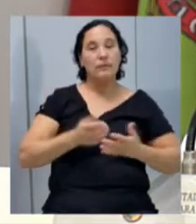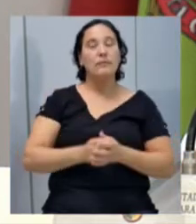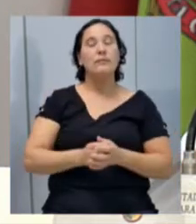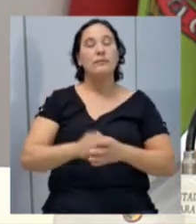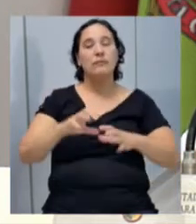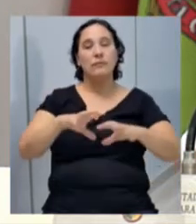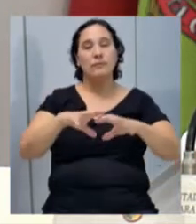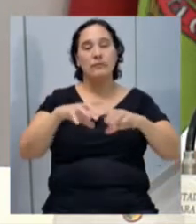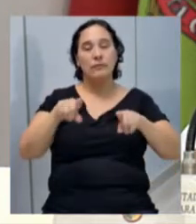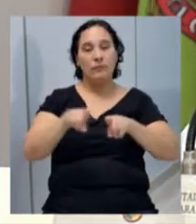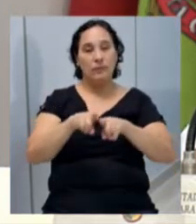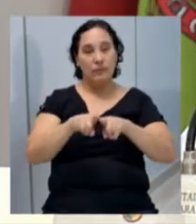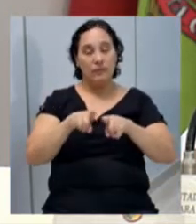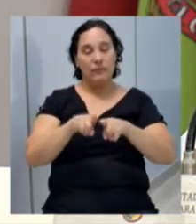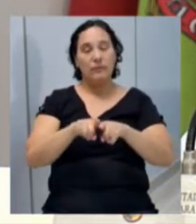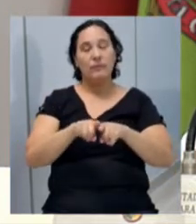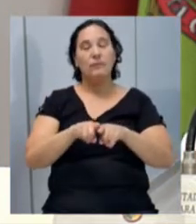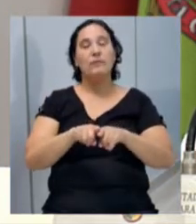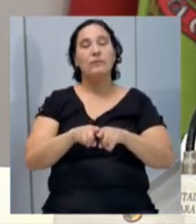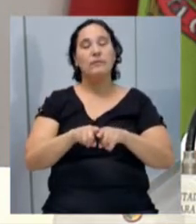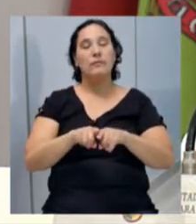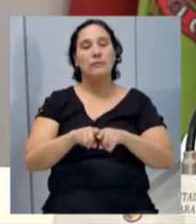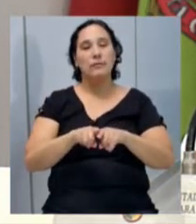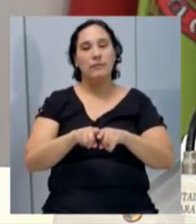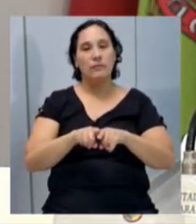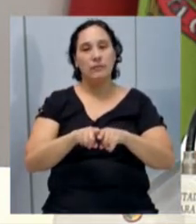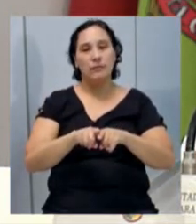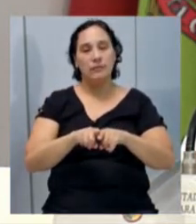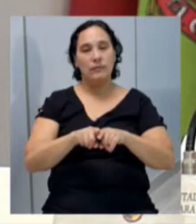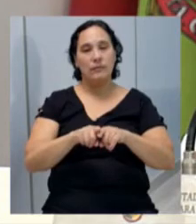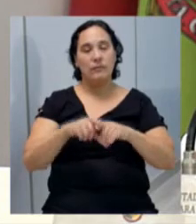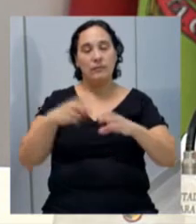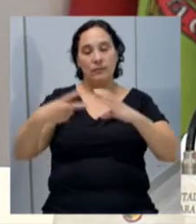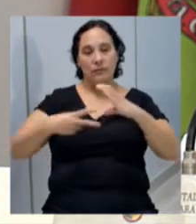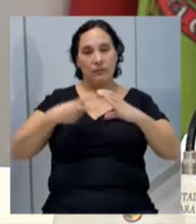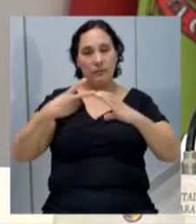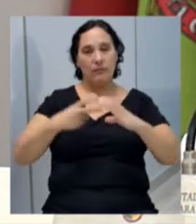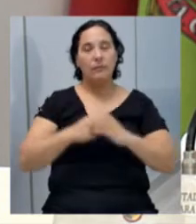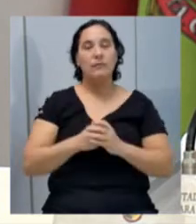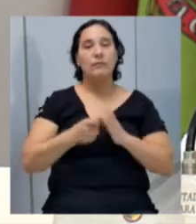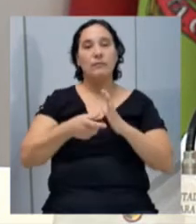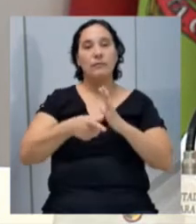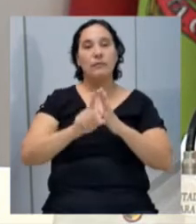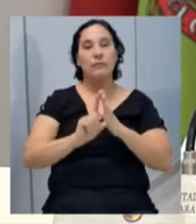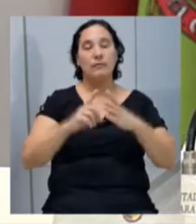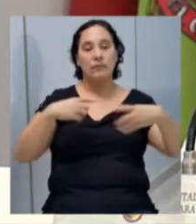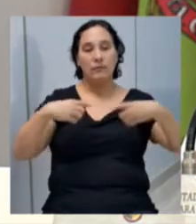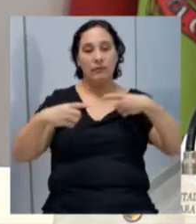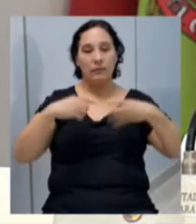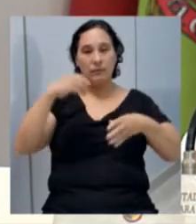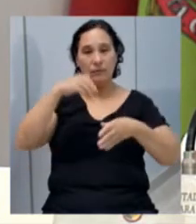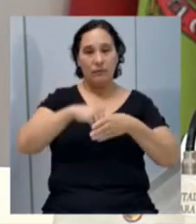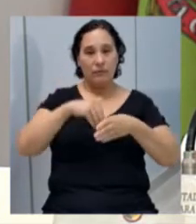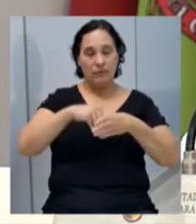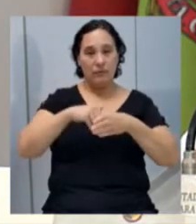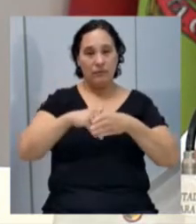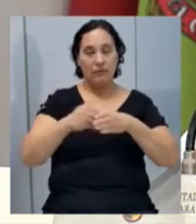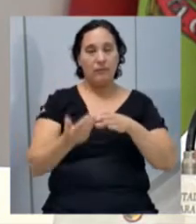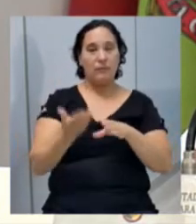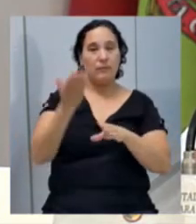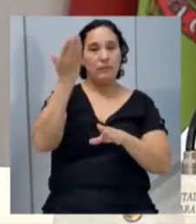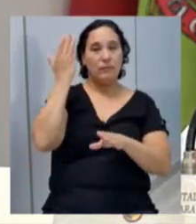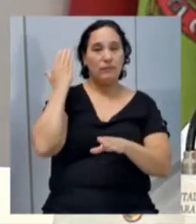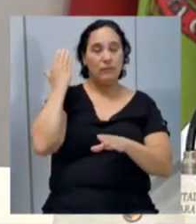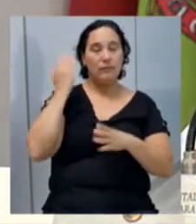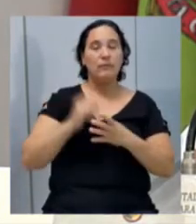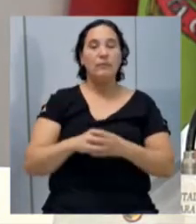fazem presente e também a todos que nos acompanham através do TV Câmara. Antes de iniciar a sessão, coloquem em votação a ata